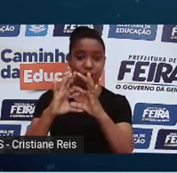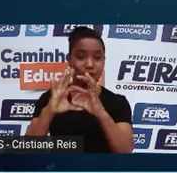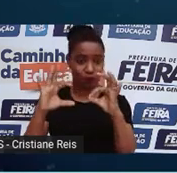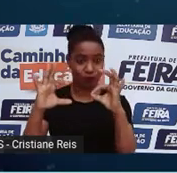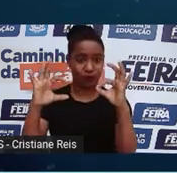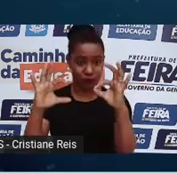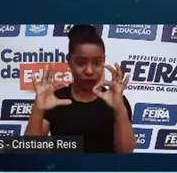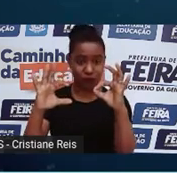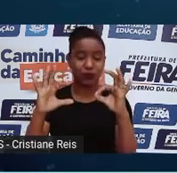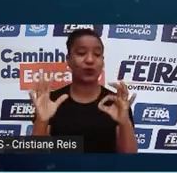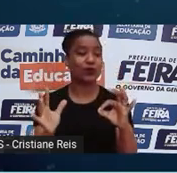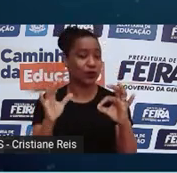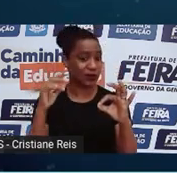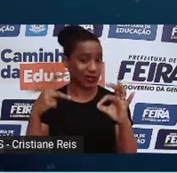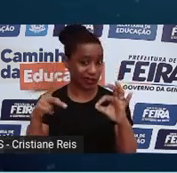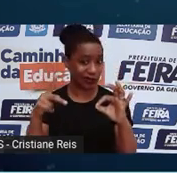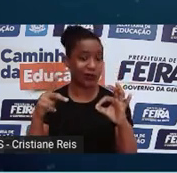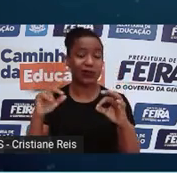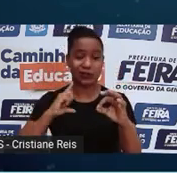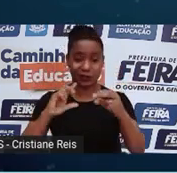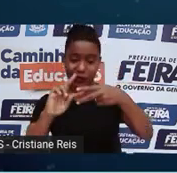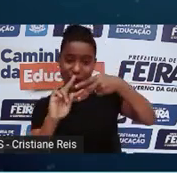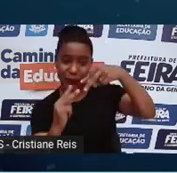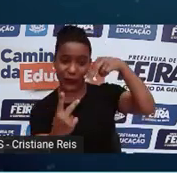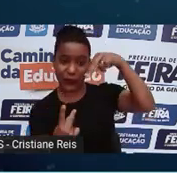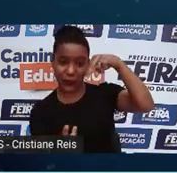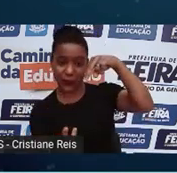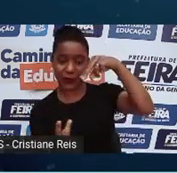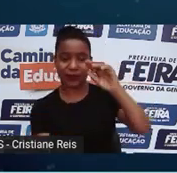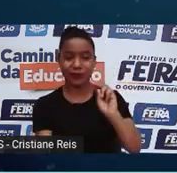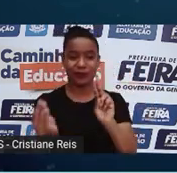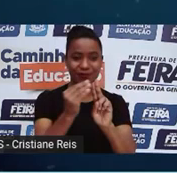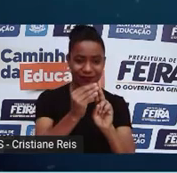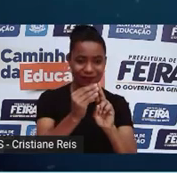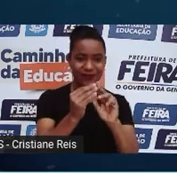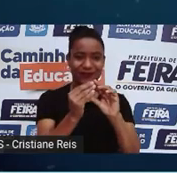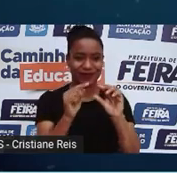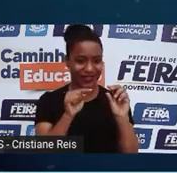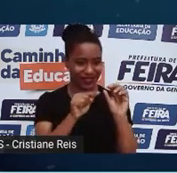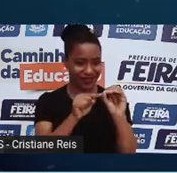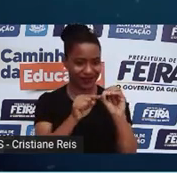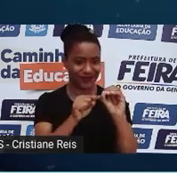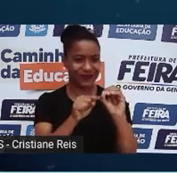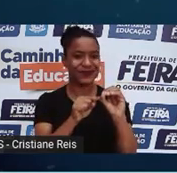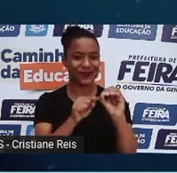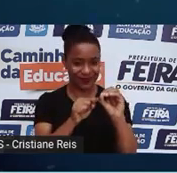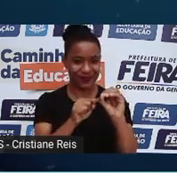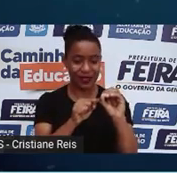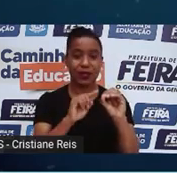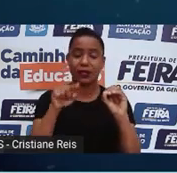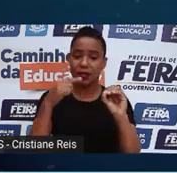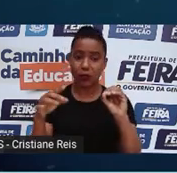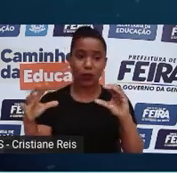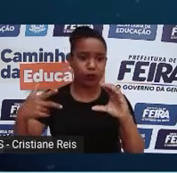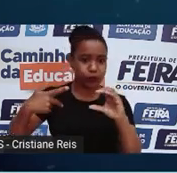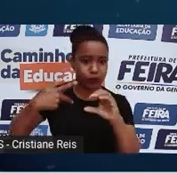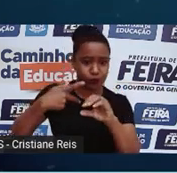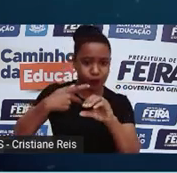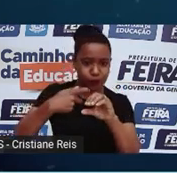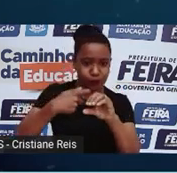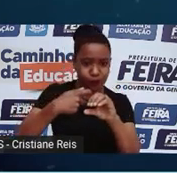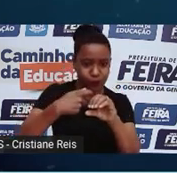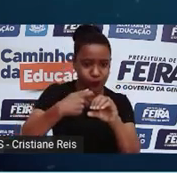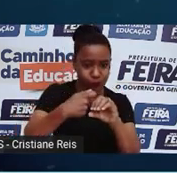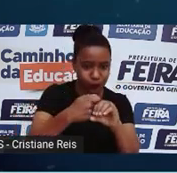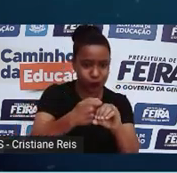que continha toda a informação genética da ovelha doadora. E então, esse ambrião foi introduzido em uma outra ovelha que serviu